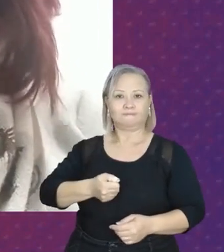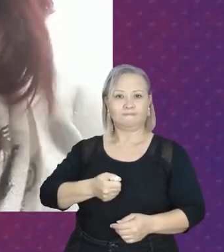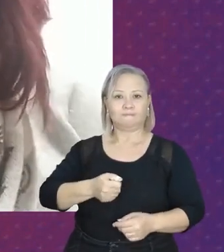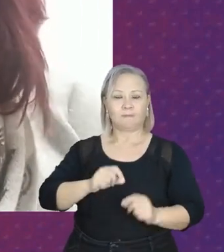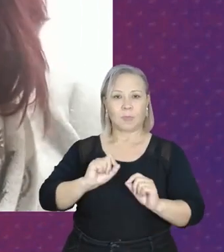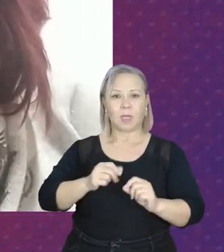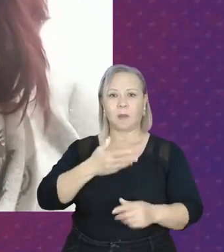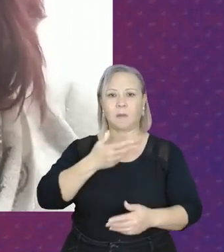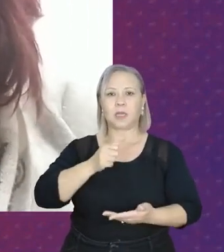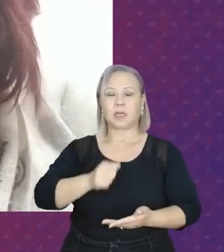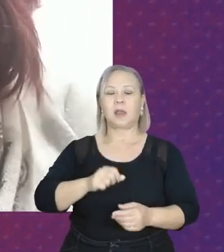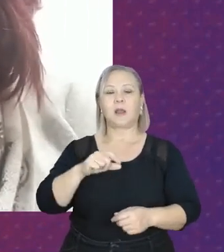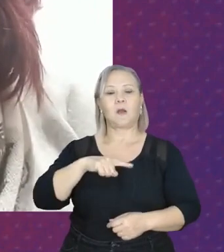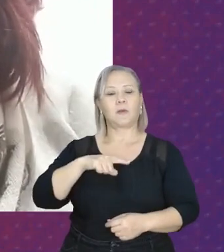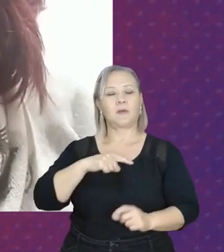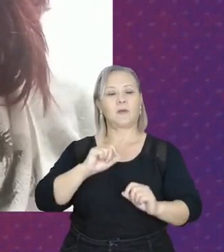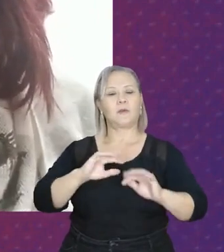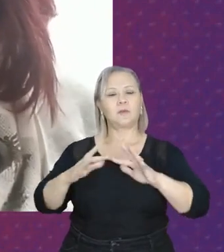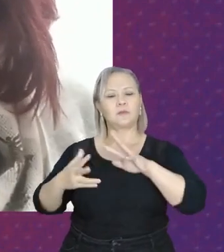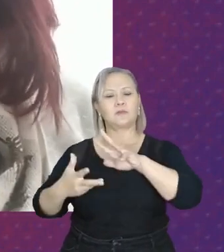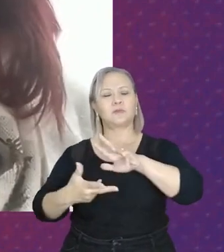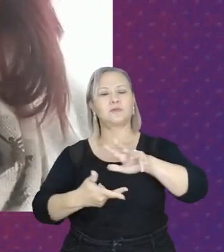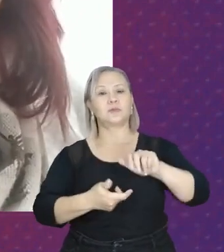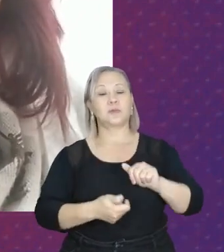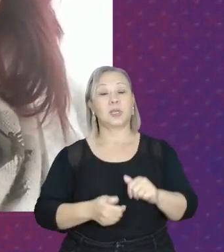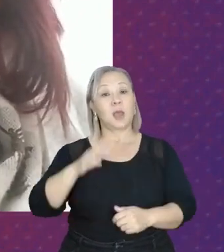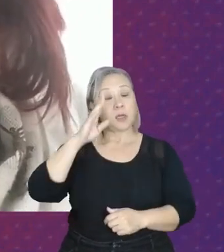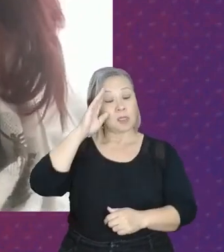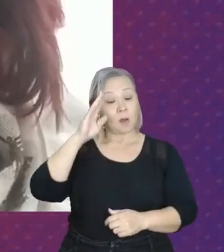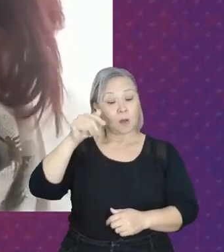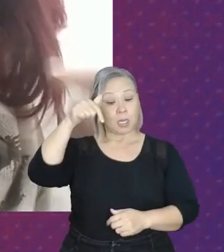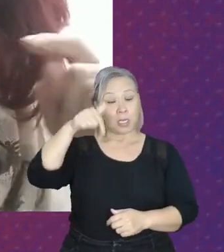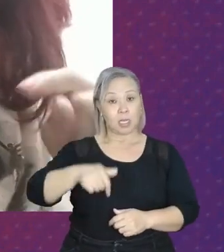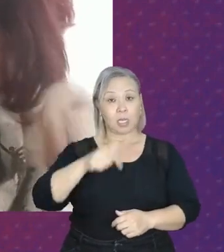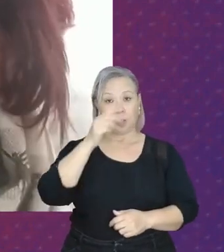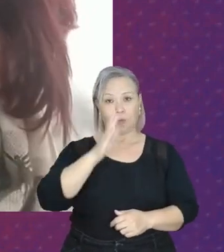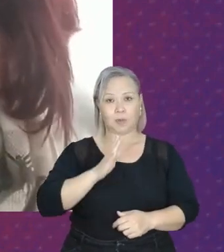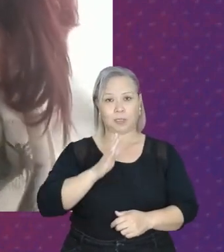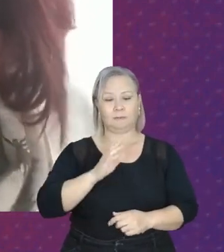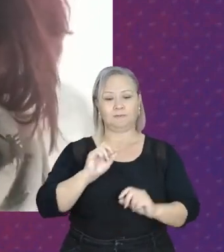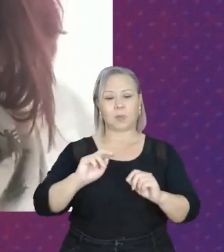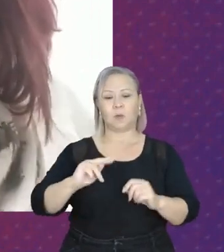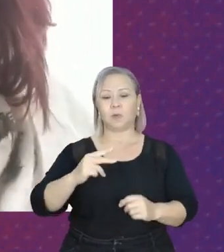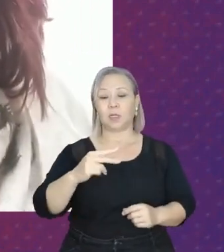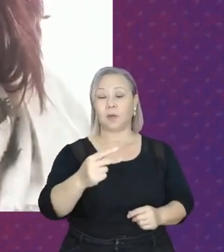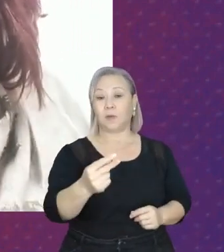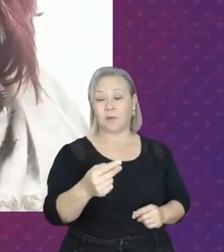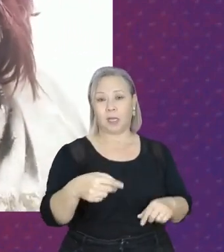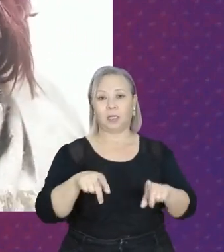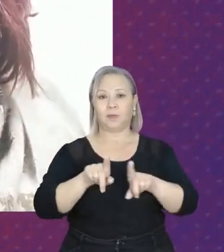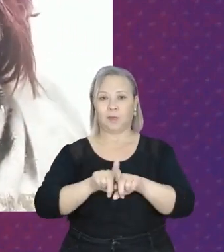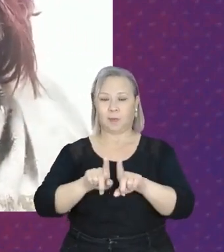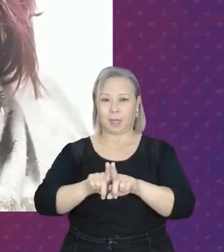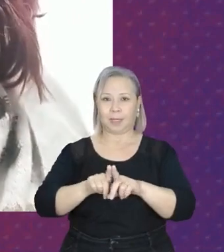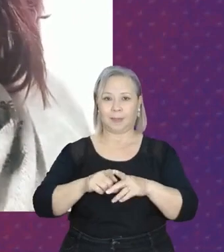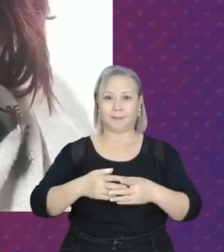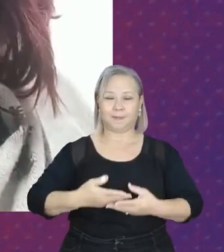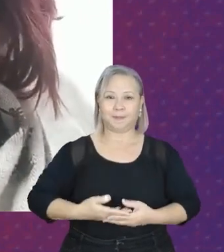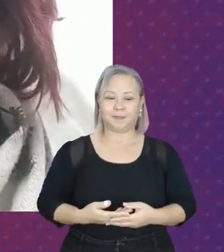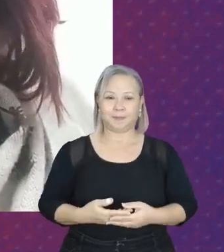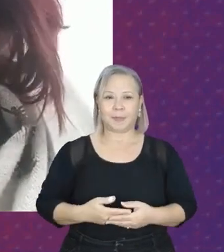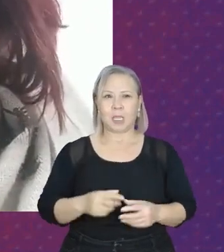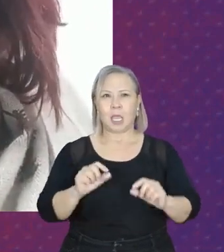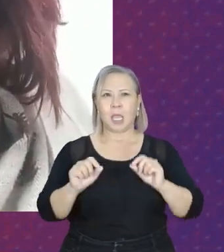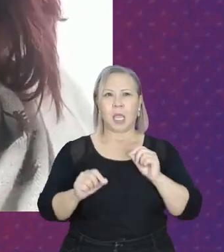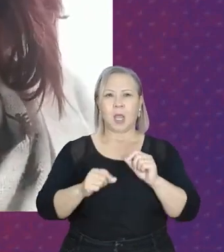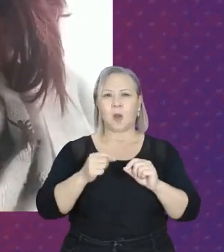globalmente e principalmente aqui no Brasil. Isso tem muito efeito também por um